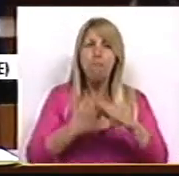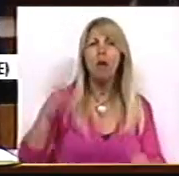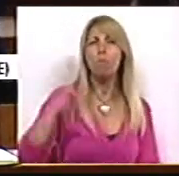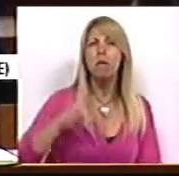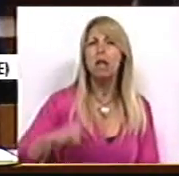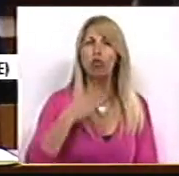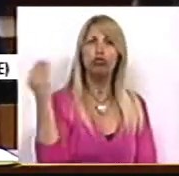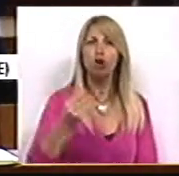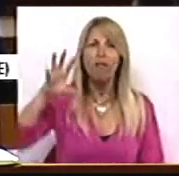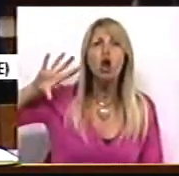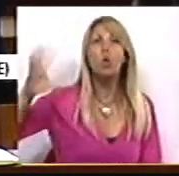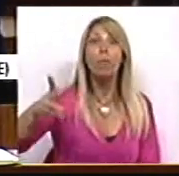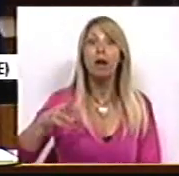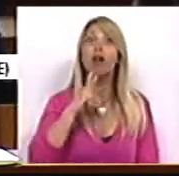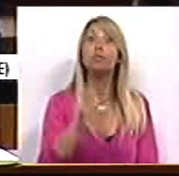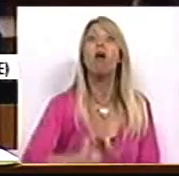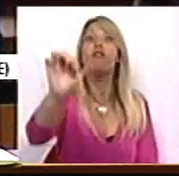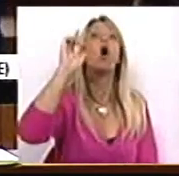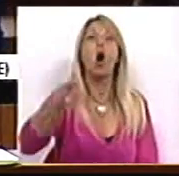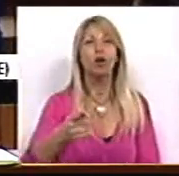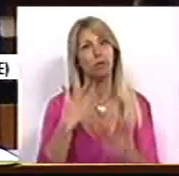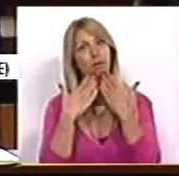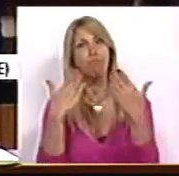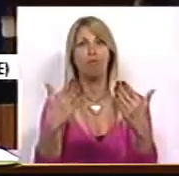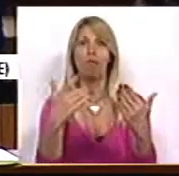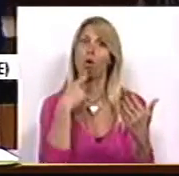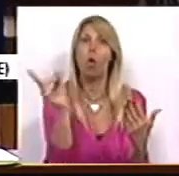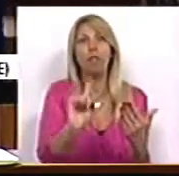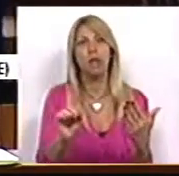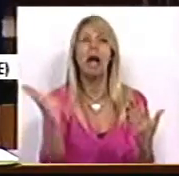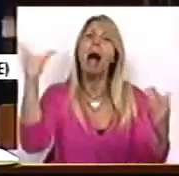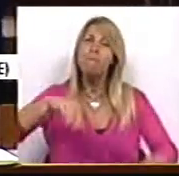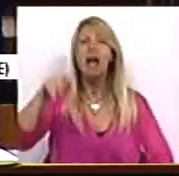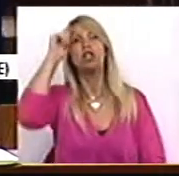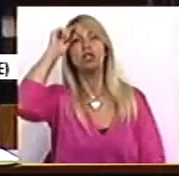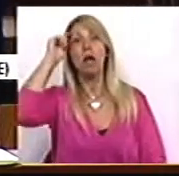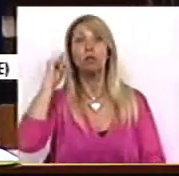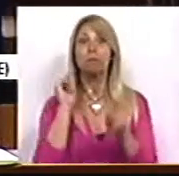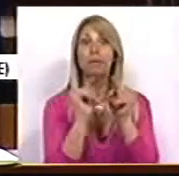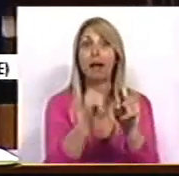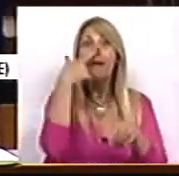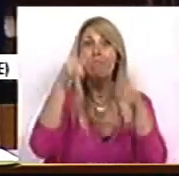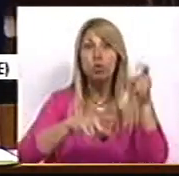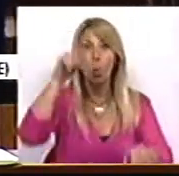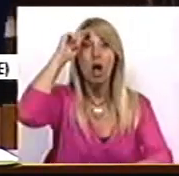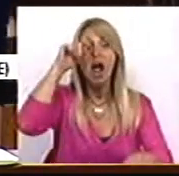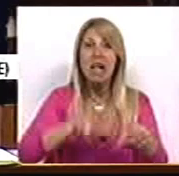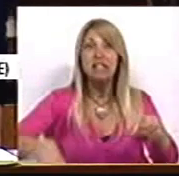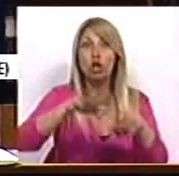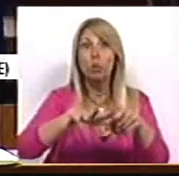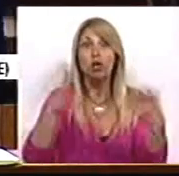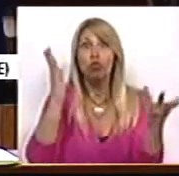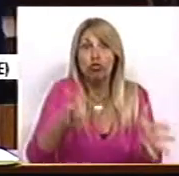neste país. Qual é a sua resposta? E não diga, por favor, que é mais estágios, porque estas pessoas estão nestas situações porque já estiveram